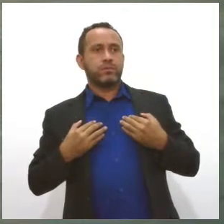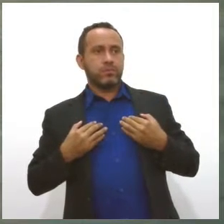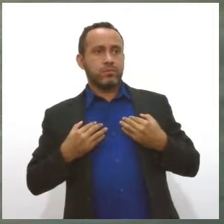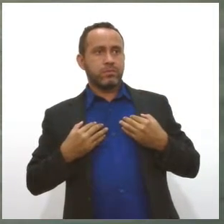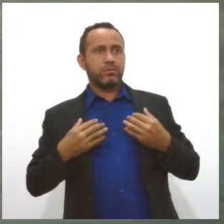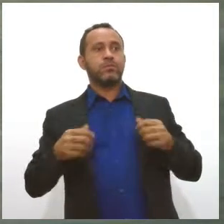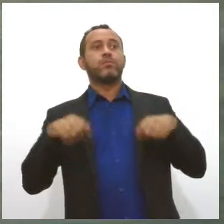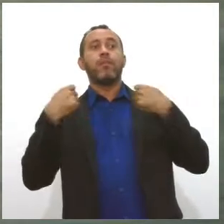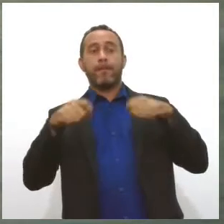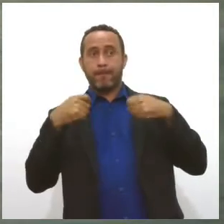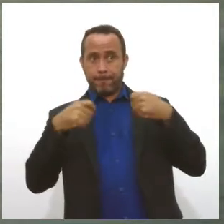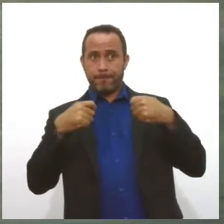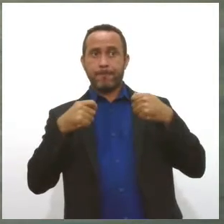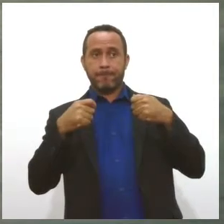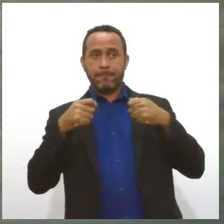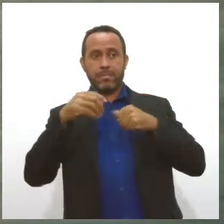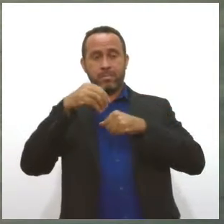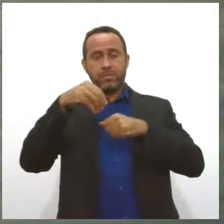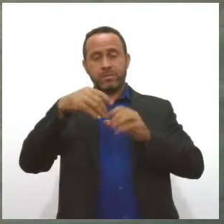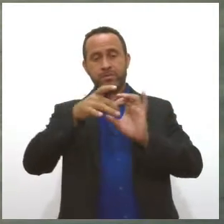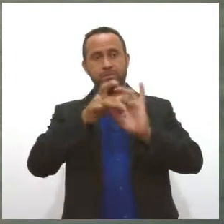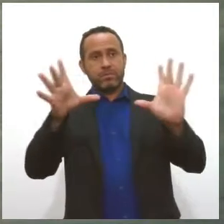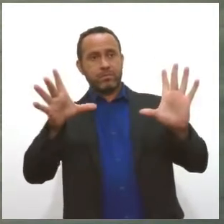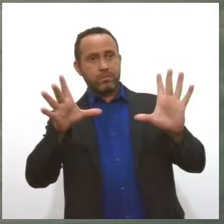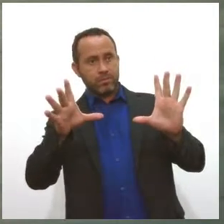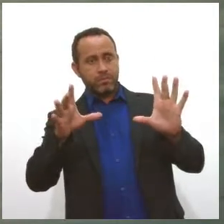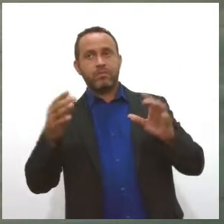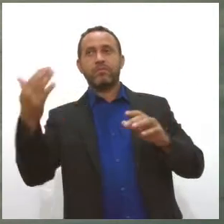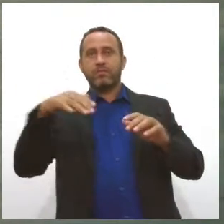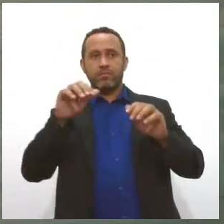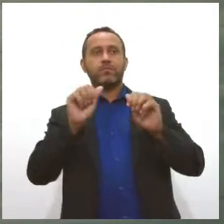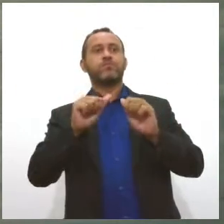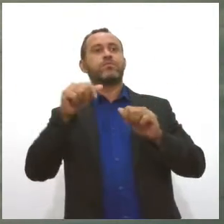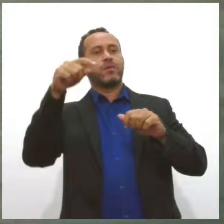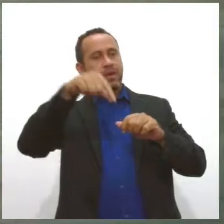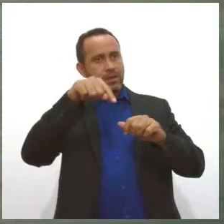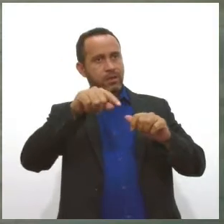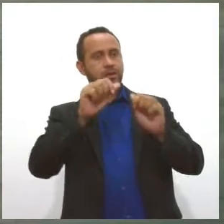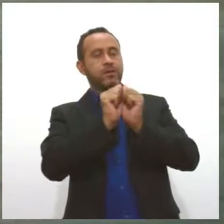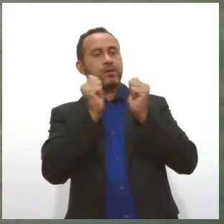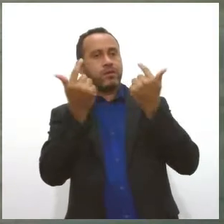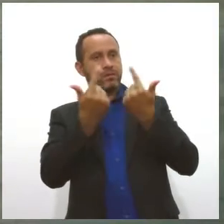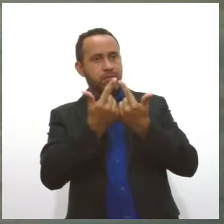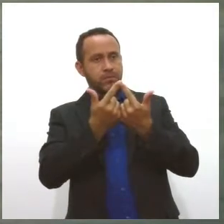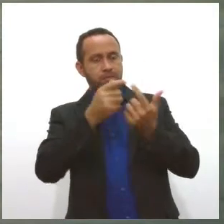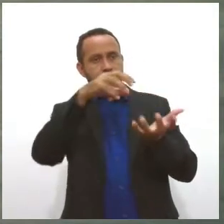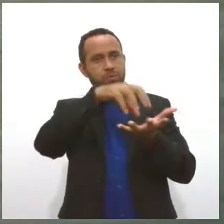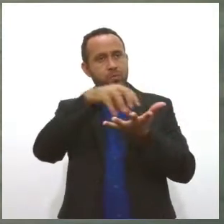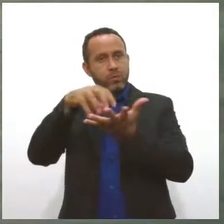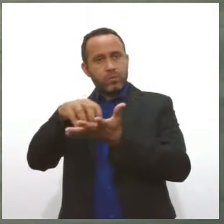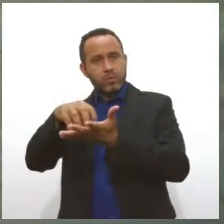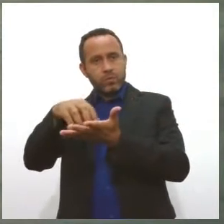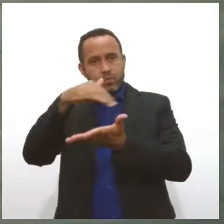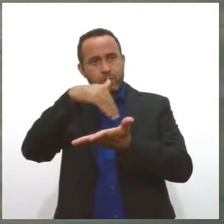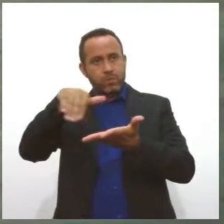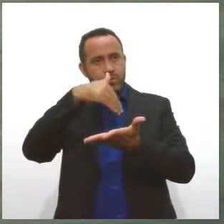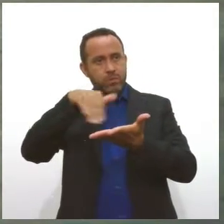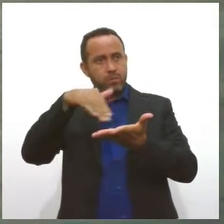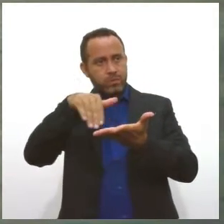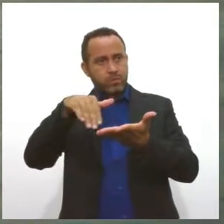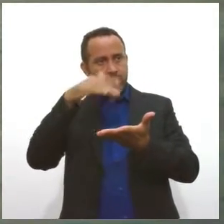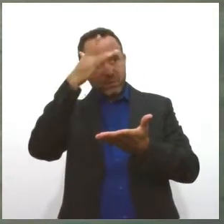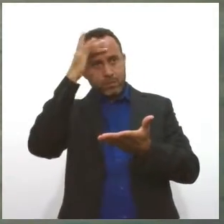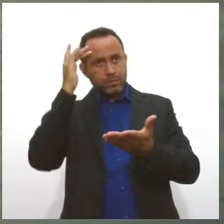foram disponibilizados aqui na LES, nos setores, nos gabinetes, sacolas. Nessas sacolas, as pessoas estão lá